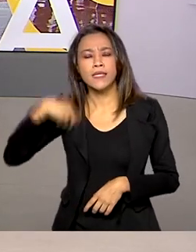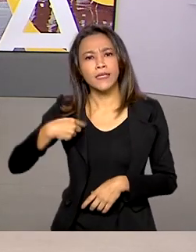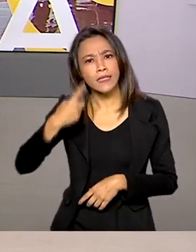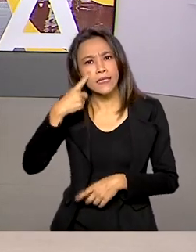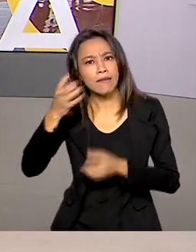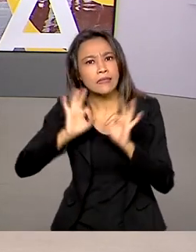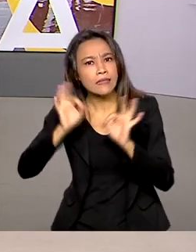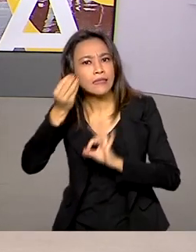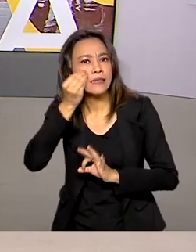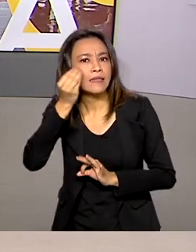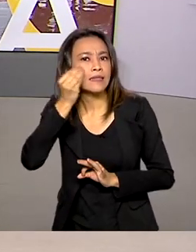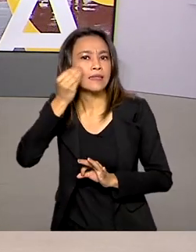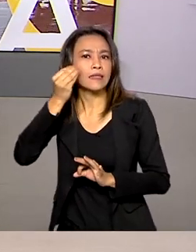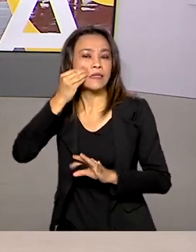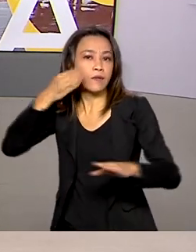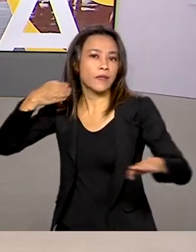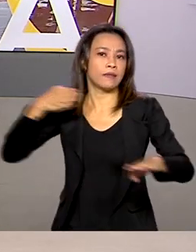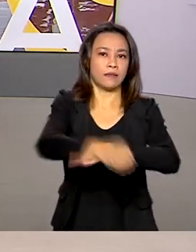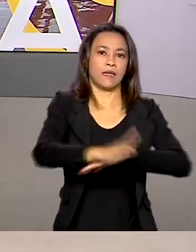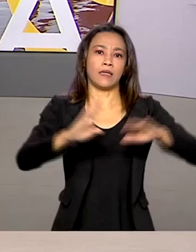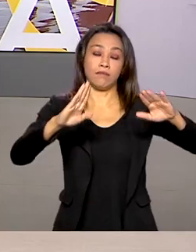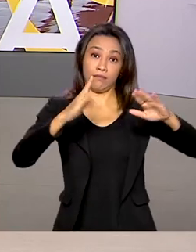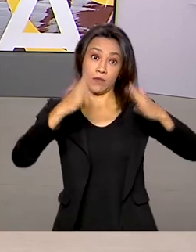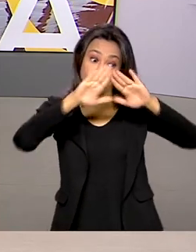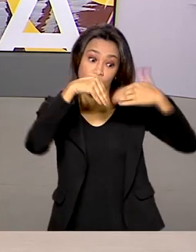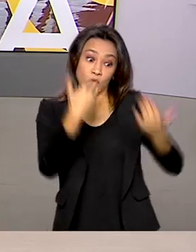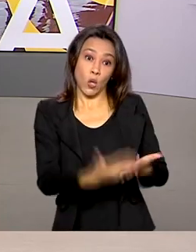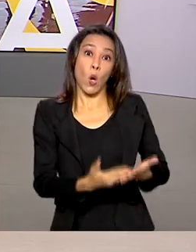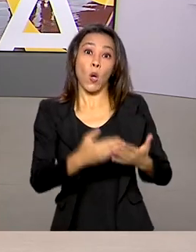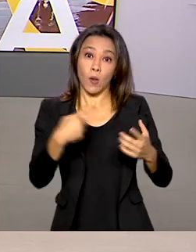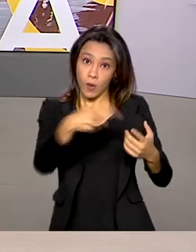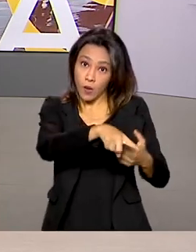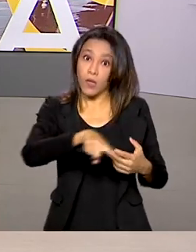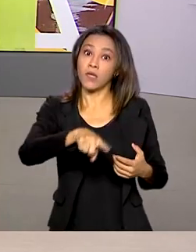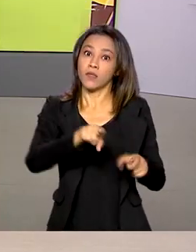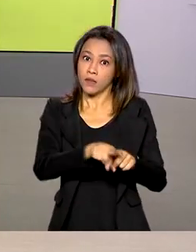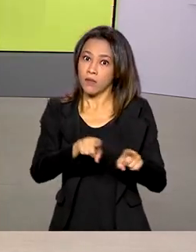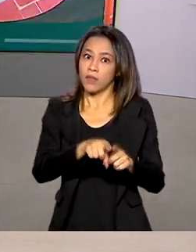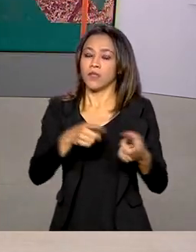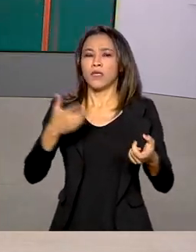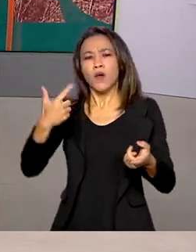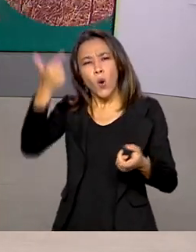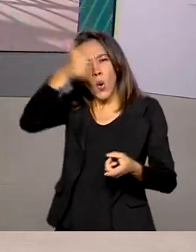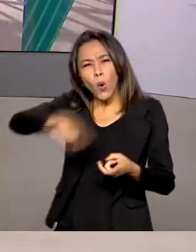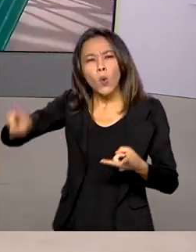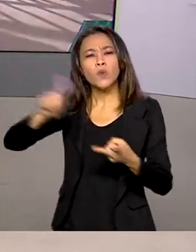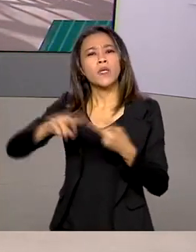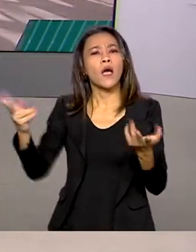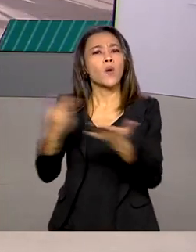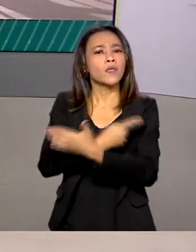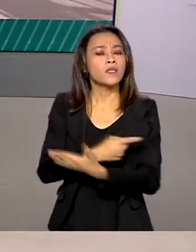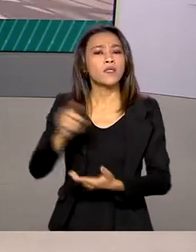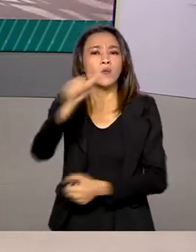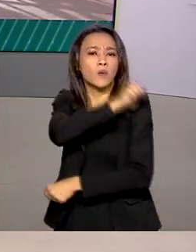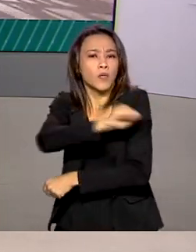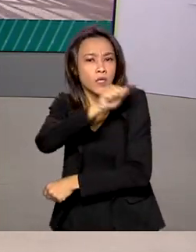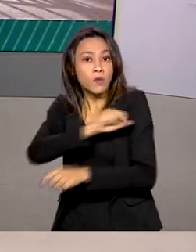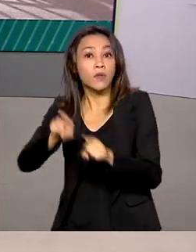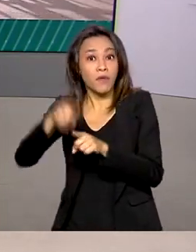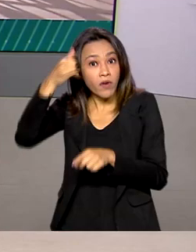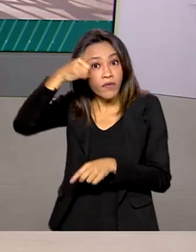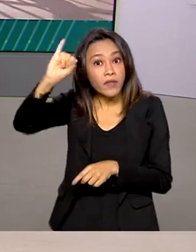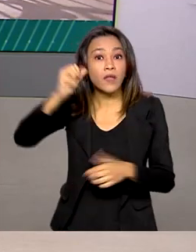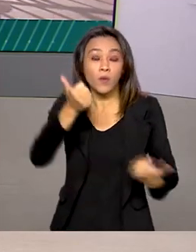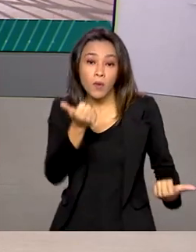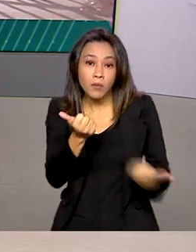escolas em Brasília e no entorno. Outro caso semelhante, no início de maio, em Cabo Frio, no Rio de Janeiro, também foi evitado com o